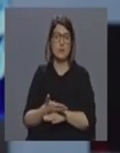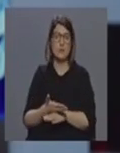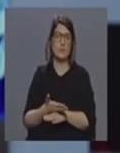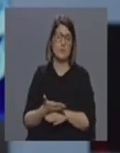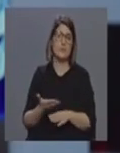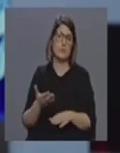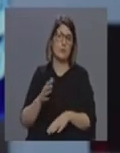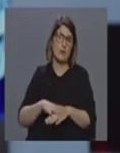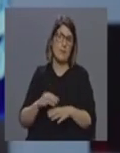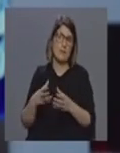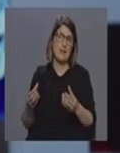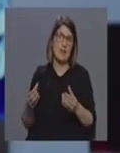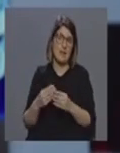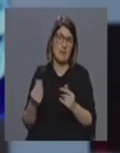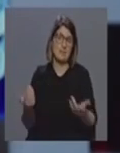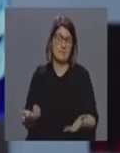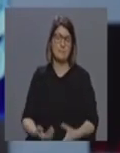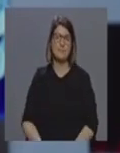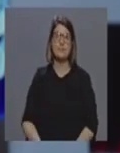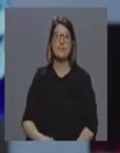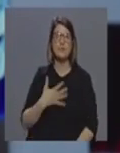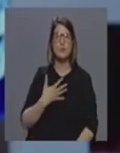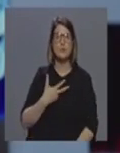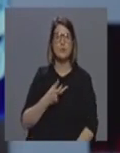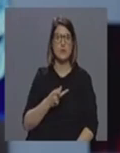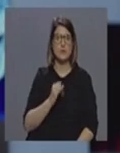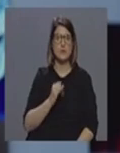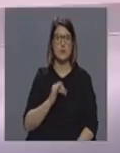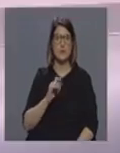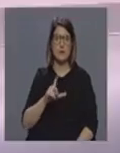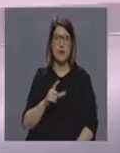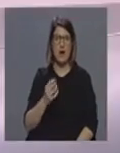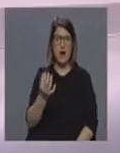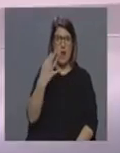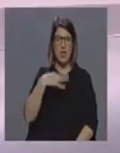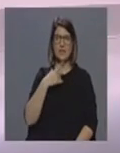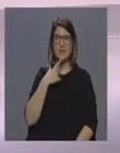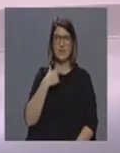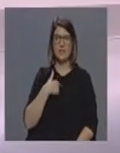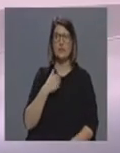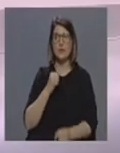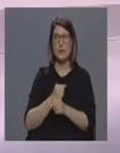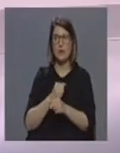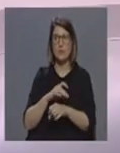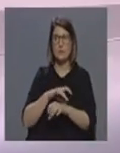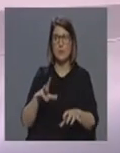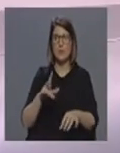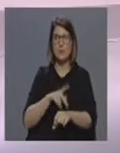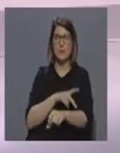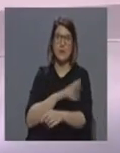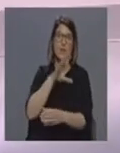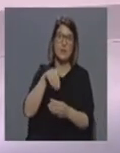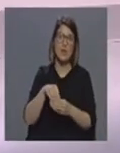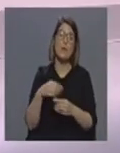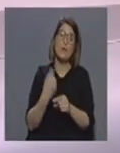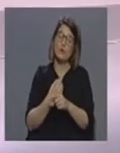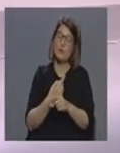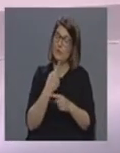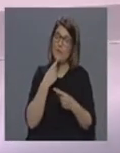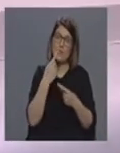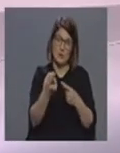fornecimento desse equipamento e desse material Doutora Isabel Já que me deu a dica dizer que eu trabalho no Hospital Ponta Delgado eu vou ter que dizer aqui algumas coisas